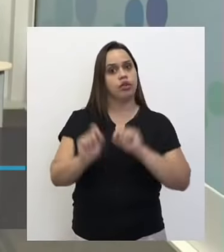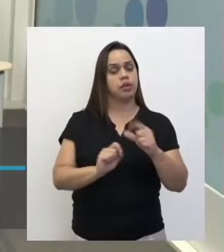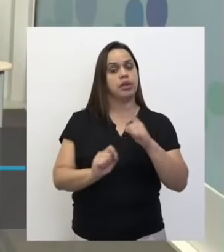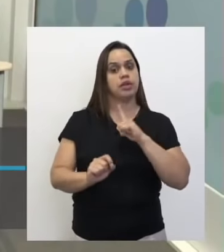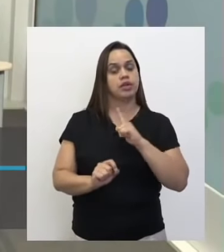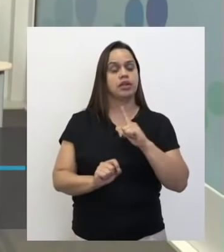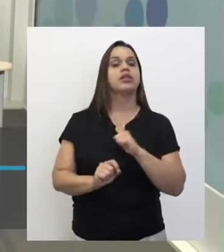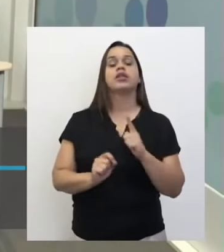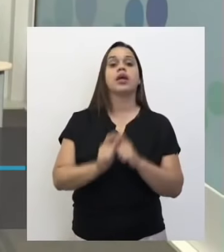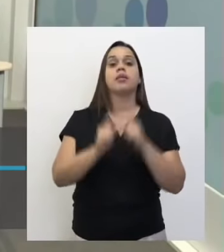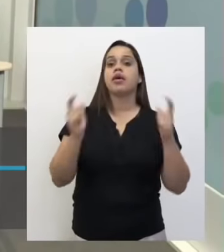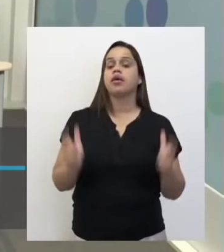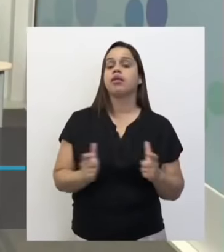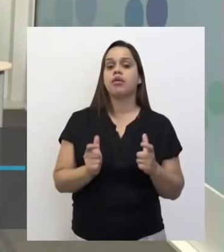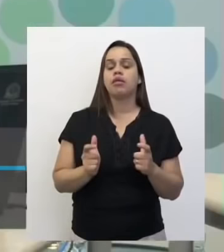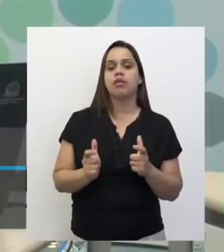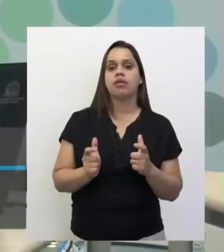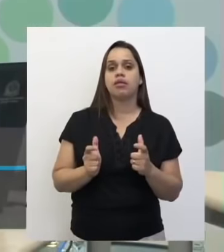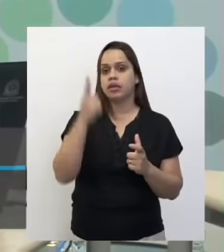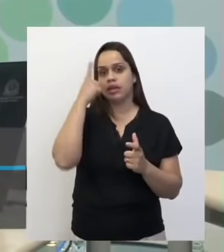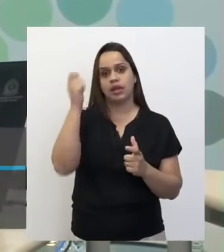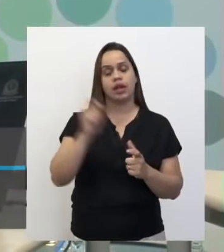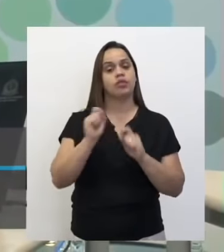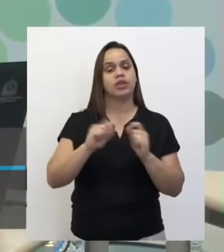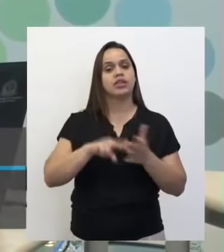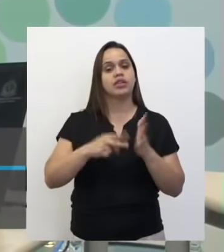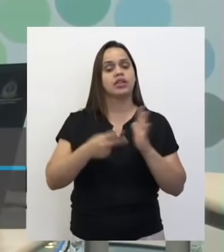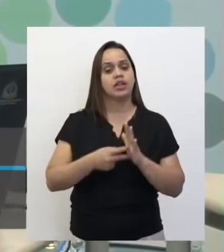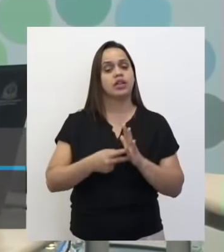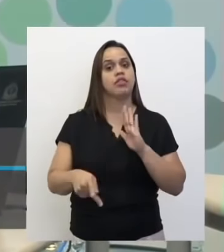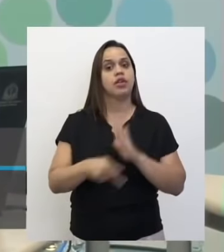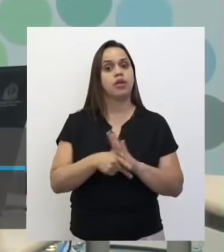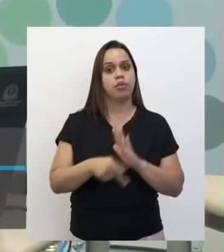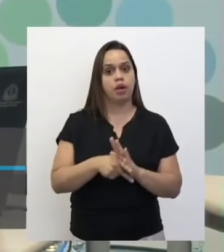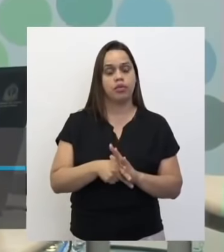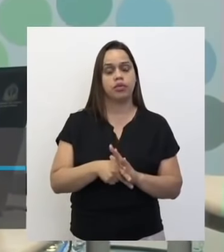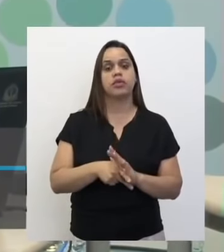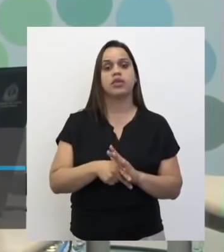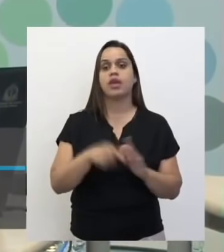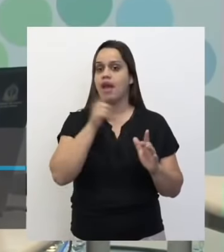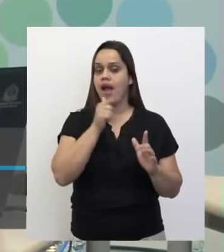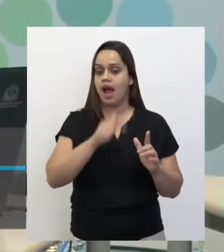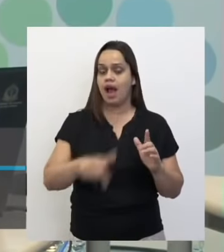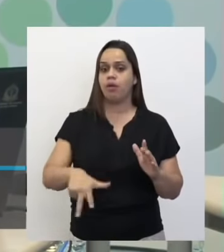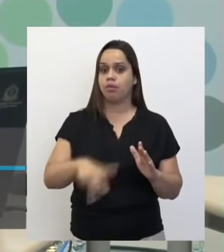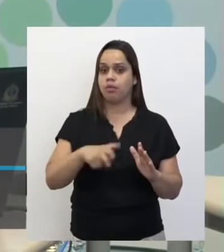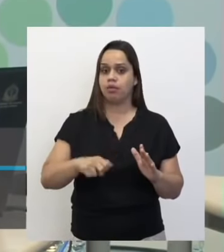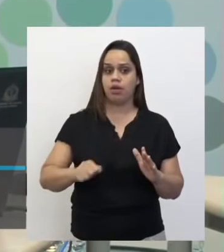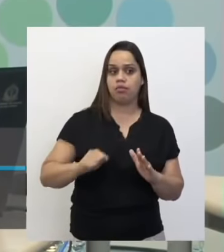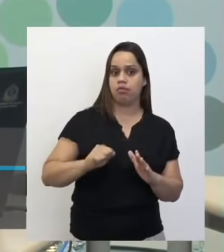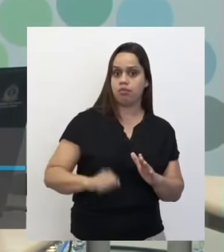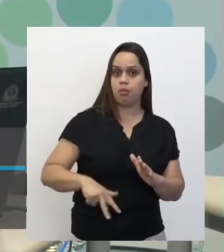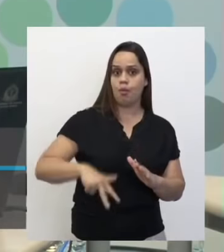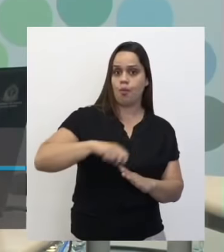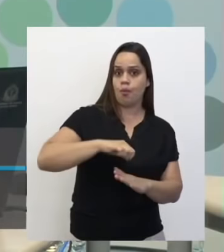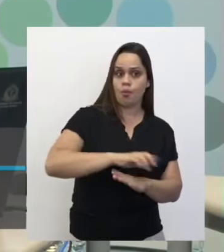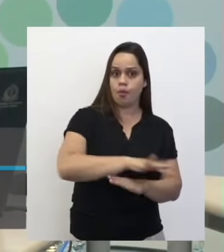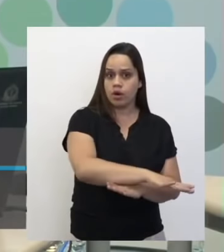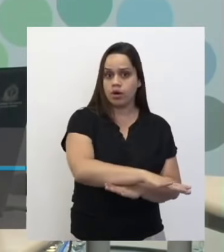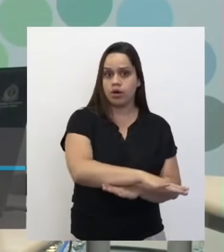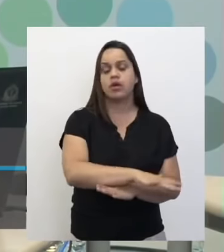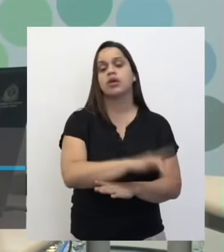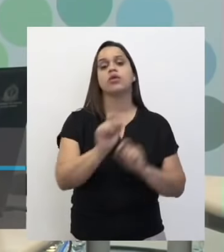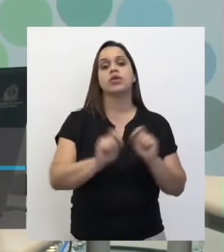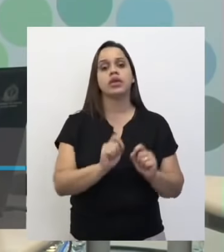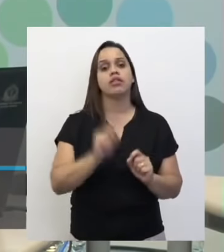noção maior, né, do que essa questão da irrigação na agricultura, a gente vai ver mais um vídeo da Agência Nacional de Águas, a Ana, falando